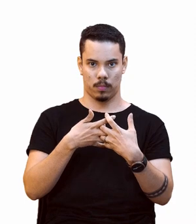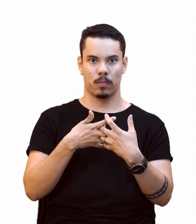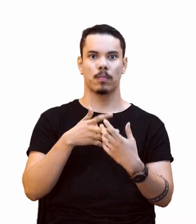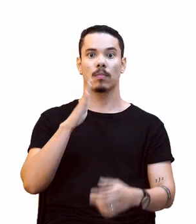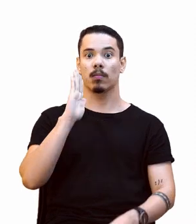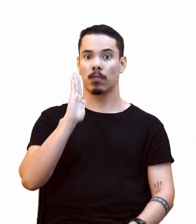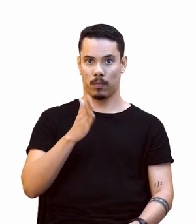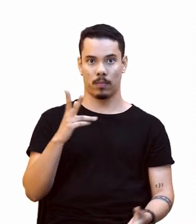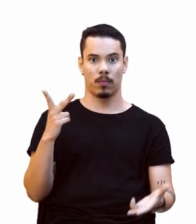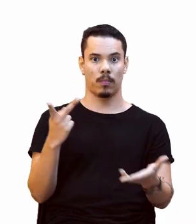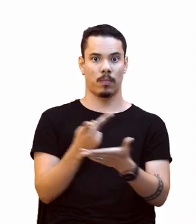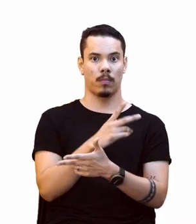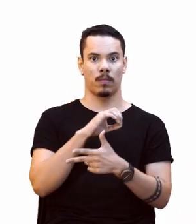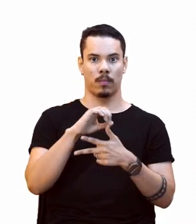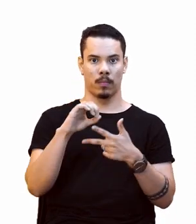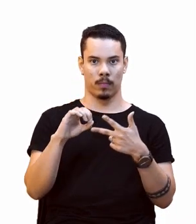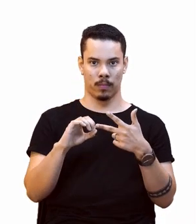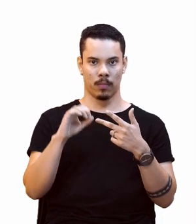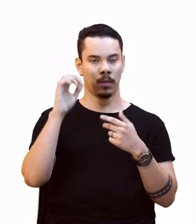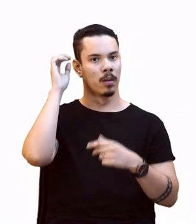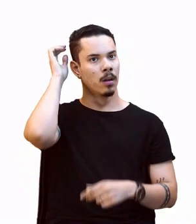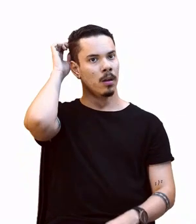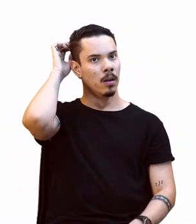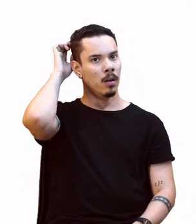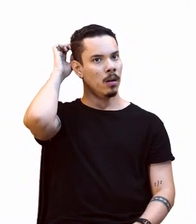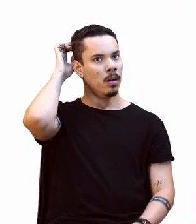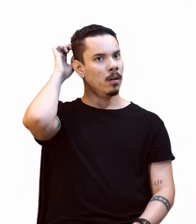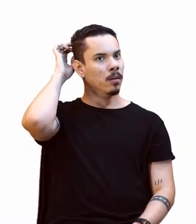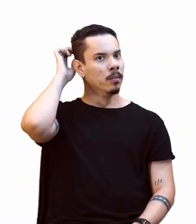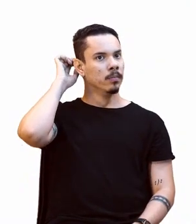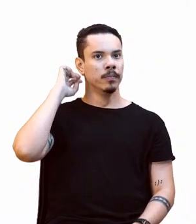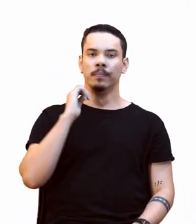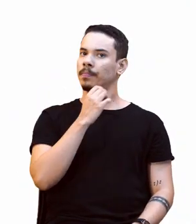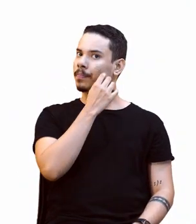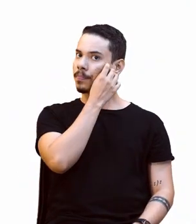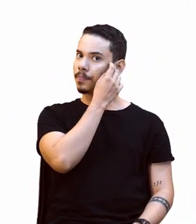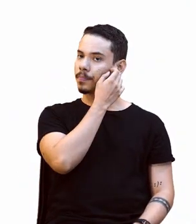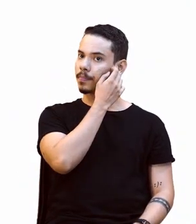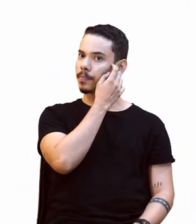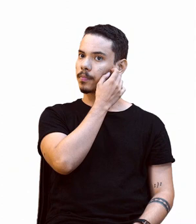que já caíram no Enem, ok? Vamos lá, conforme a temática. Questão 3.